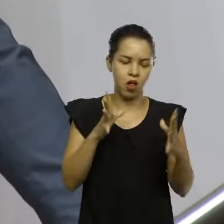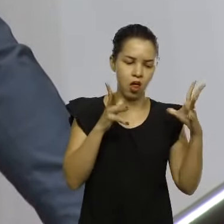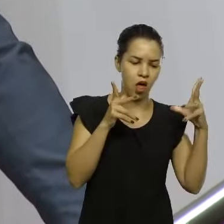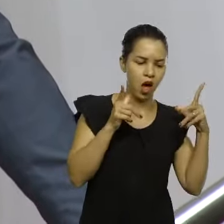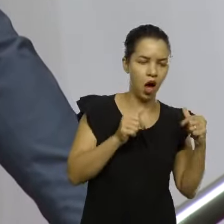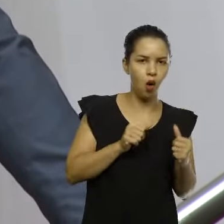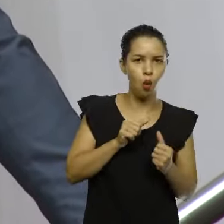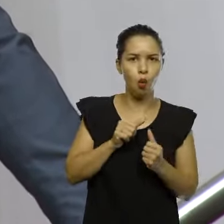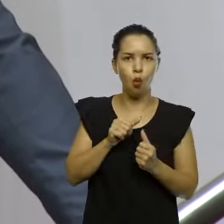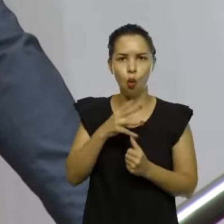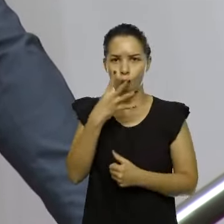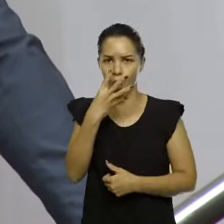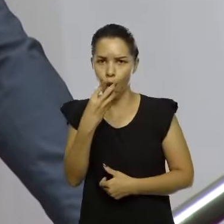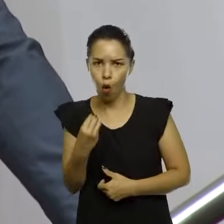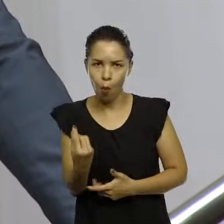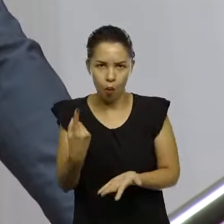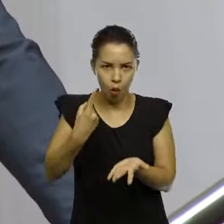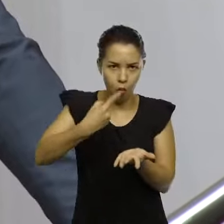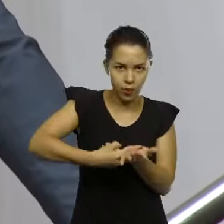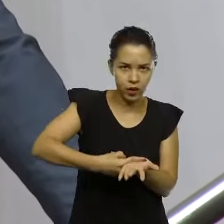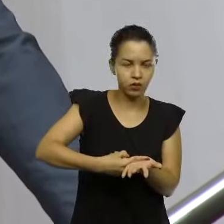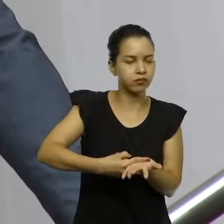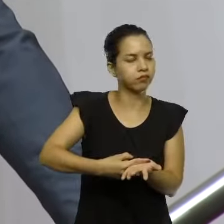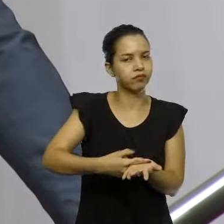existe. Ali foi a primeira experiência.